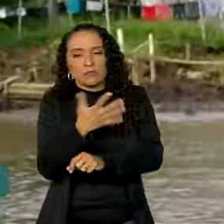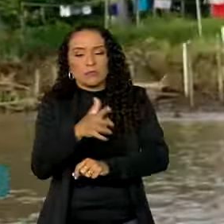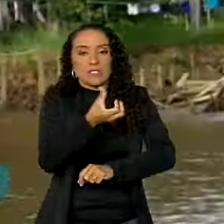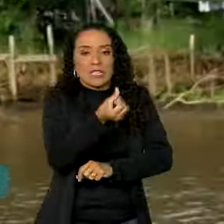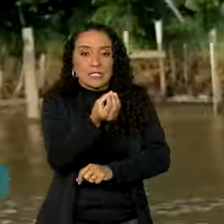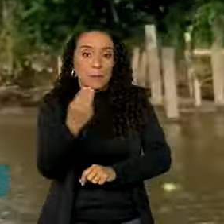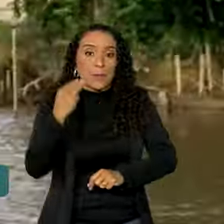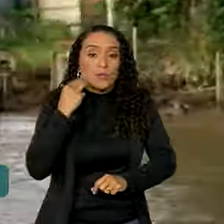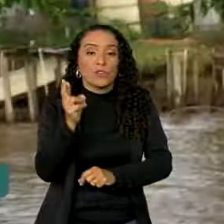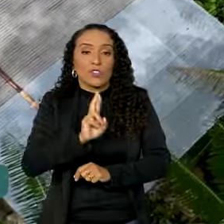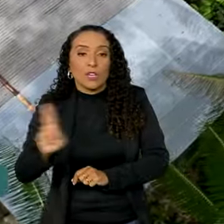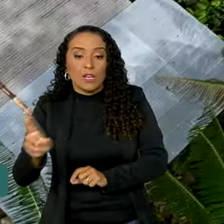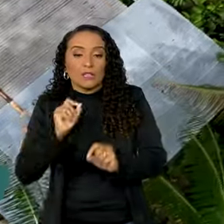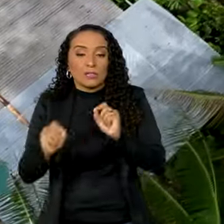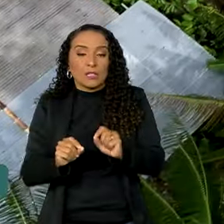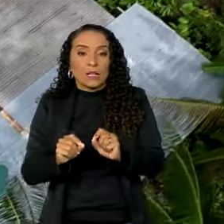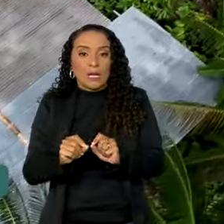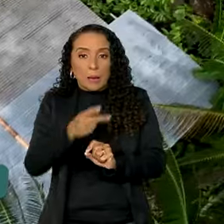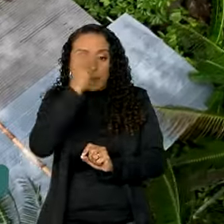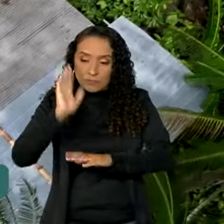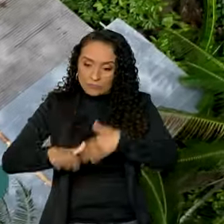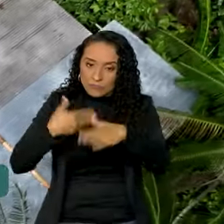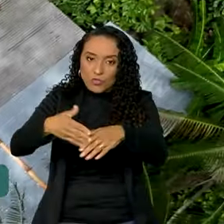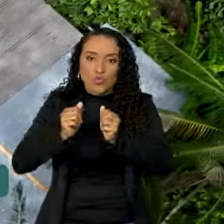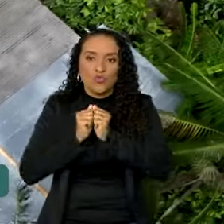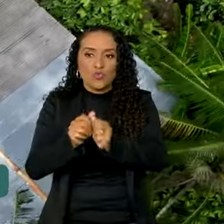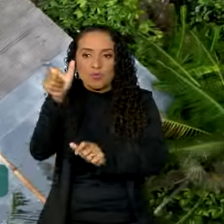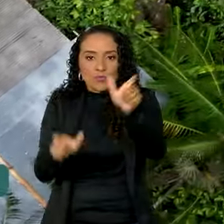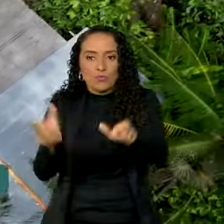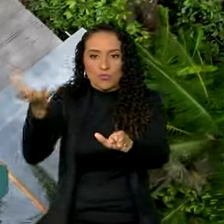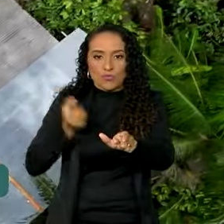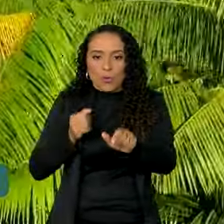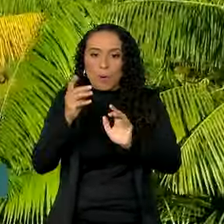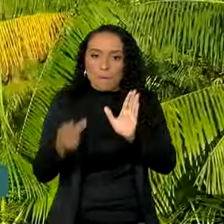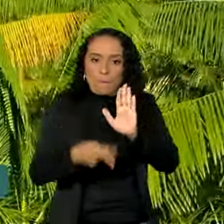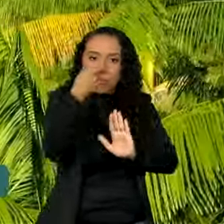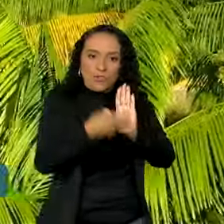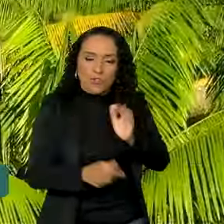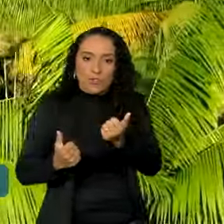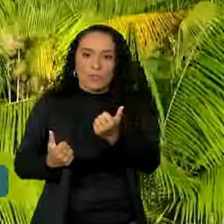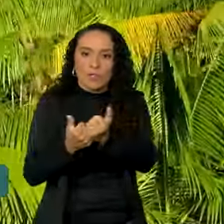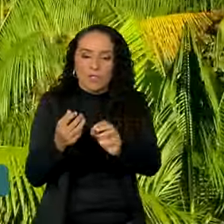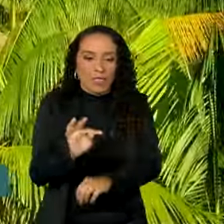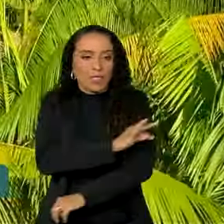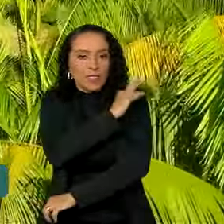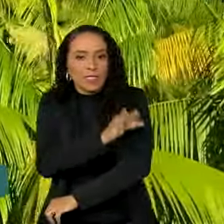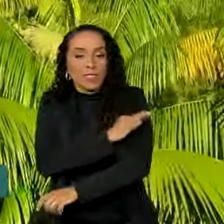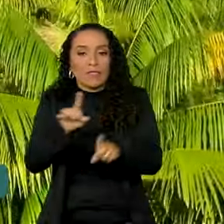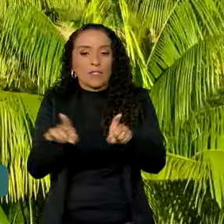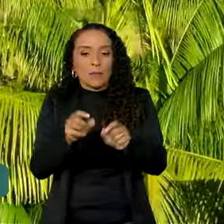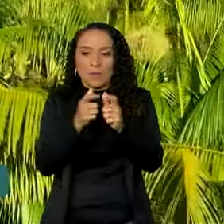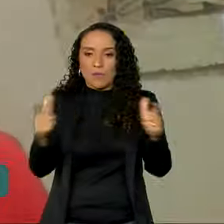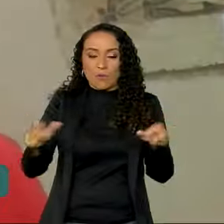de R 60 milhões para desenvolver, junto aos beneficiários, projetos de assistência técnica e